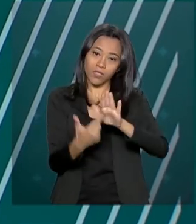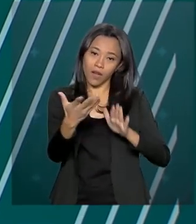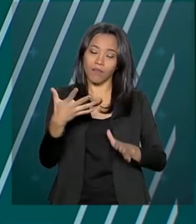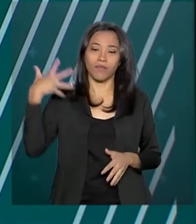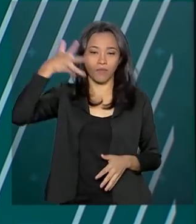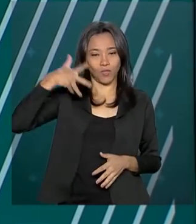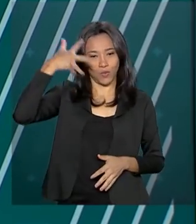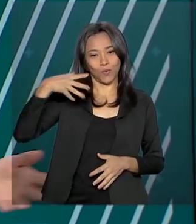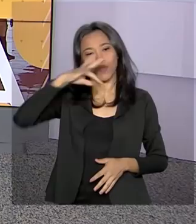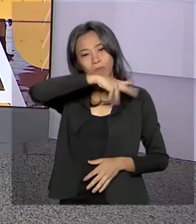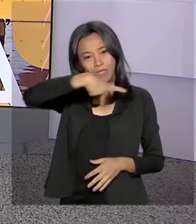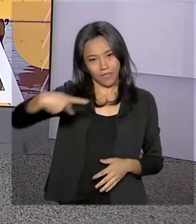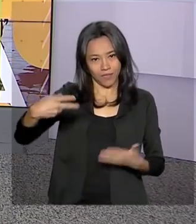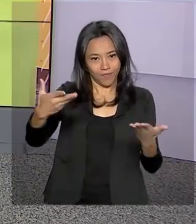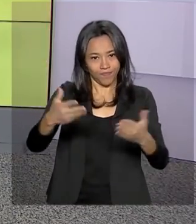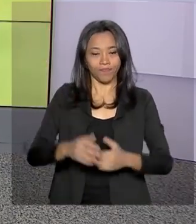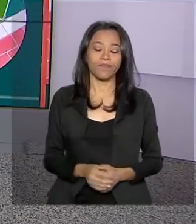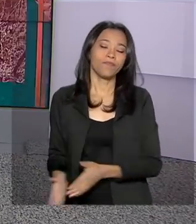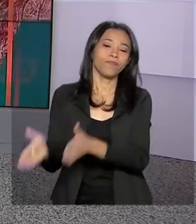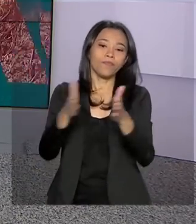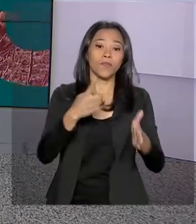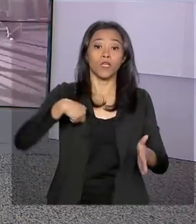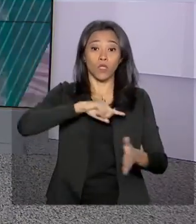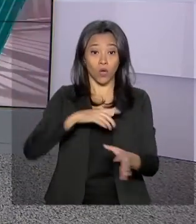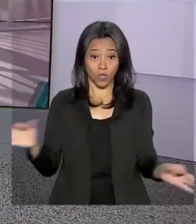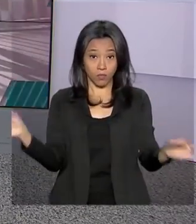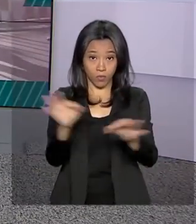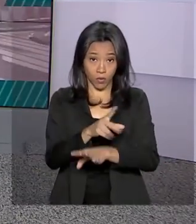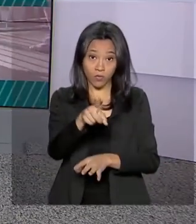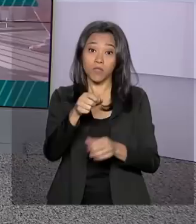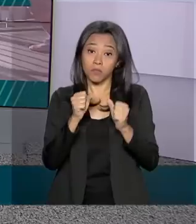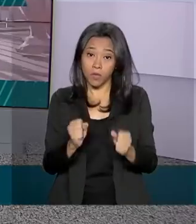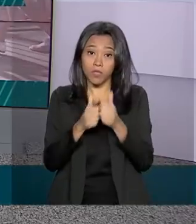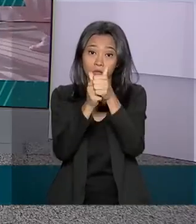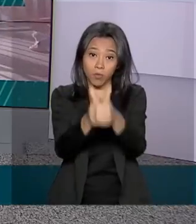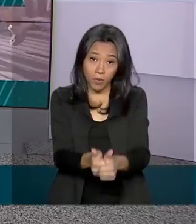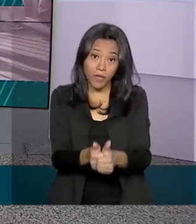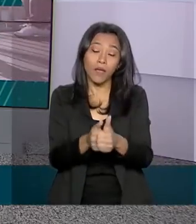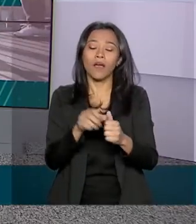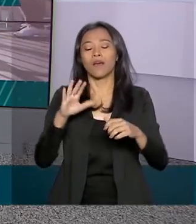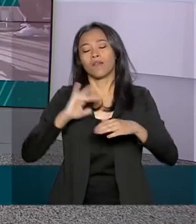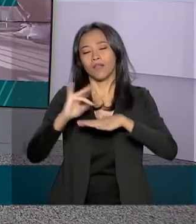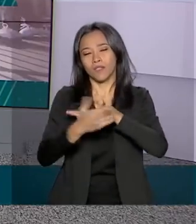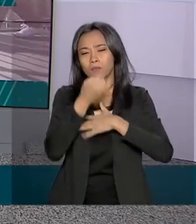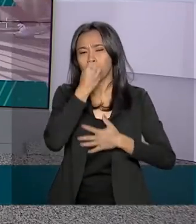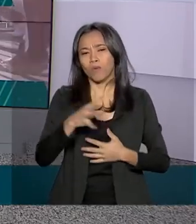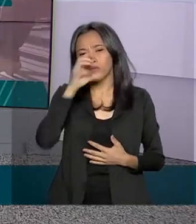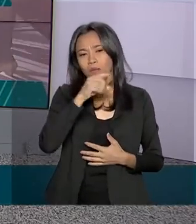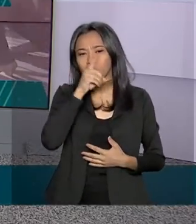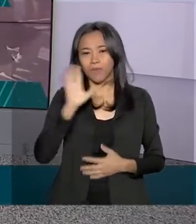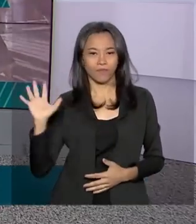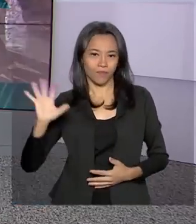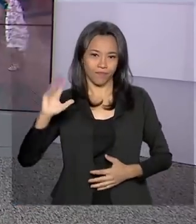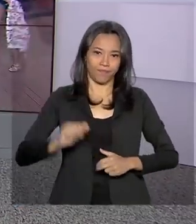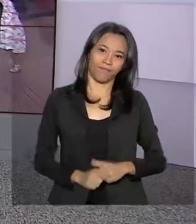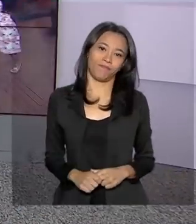fala do presidente. Bem, nós ficamos por aqui. Nos acompanhe também pelas nossas redes sociais. Um bom final de semana. Tchau.